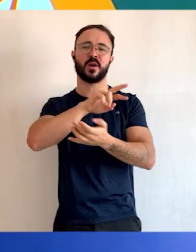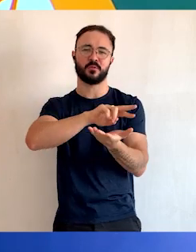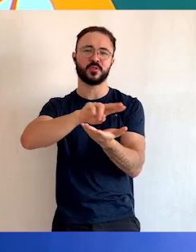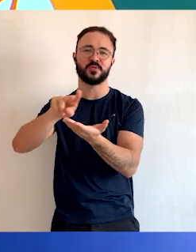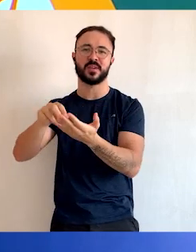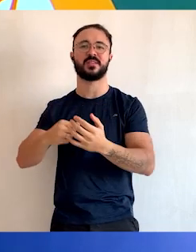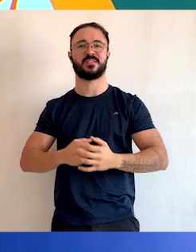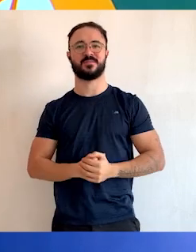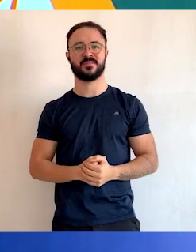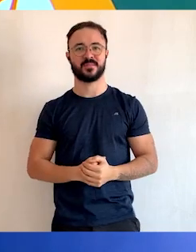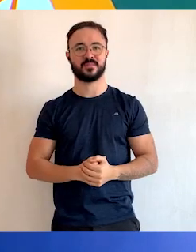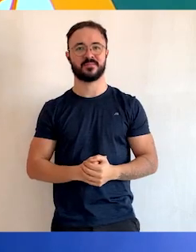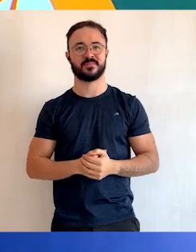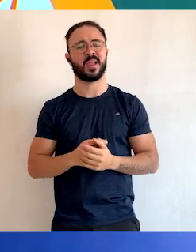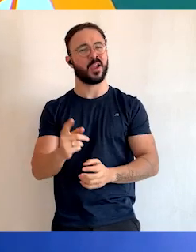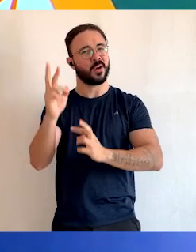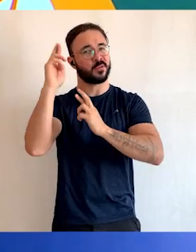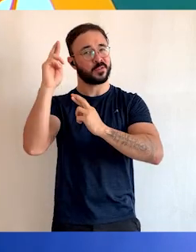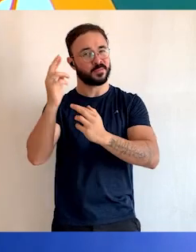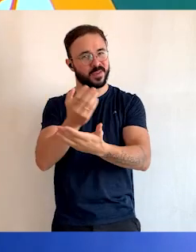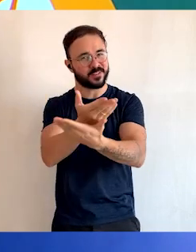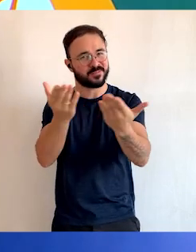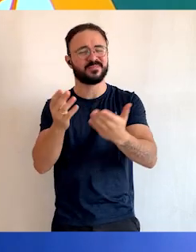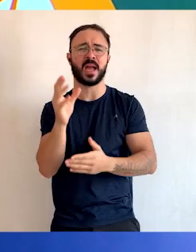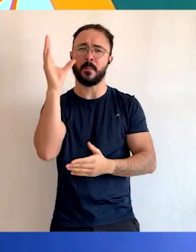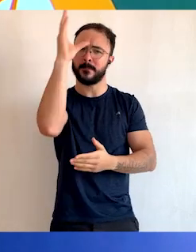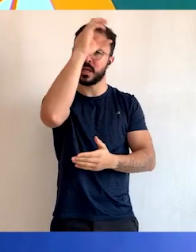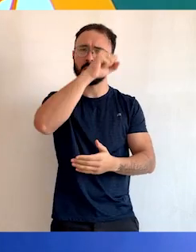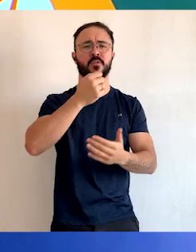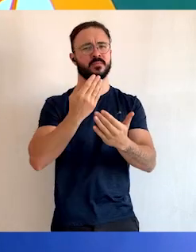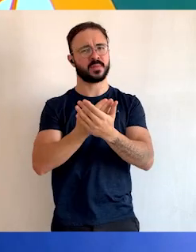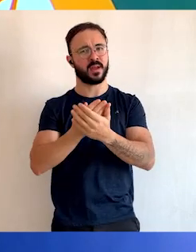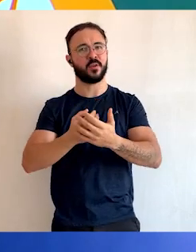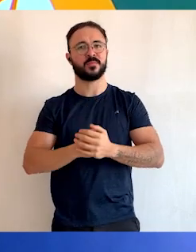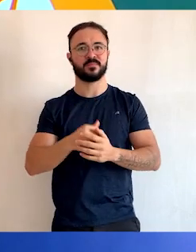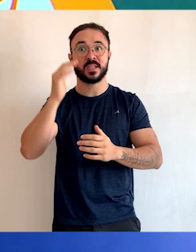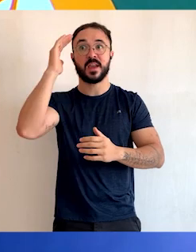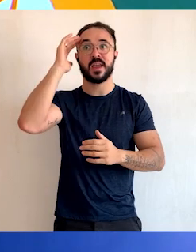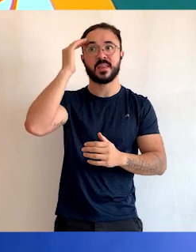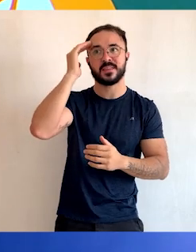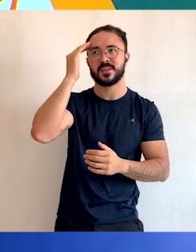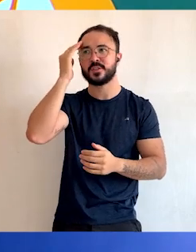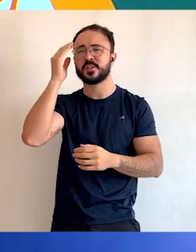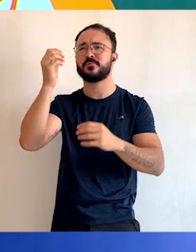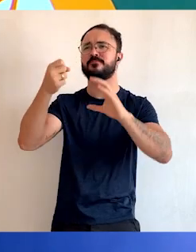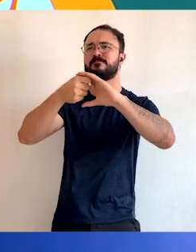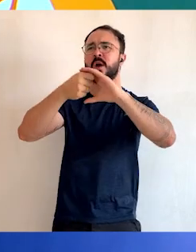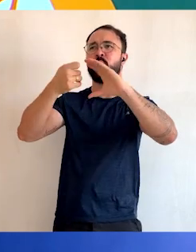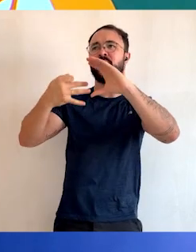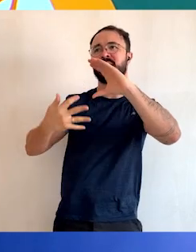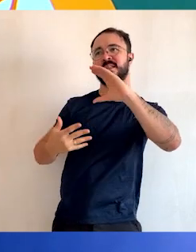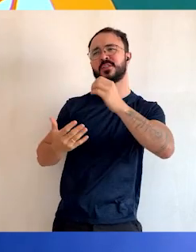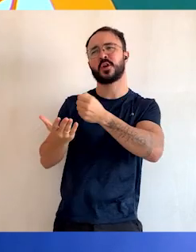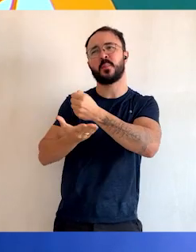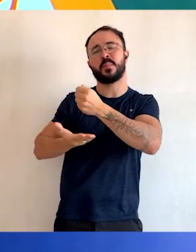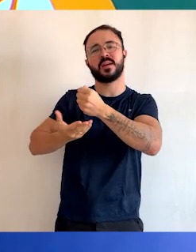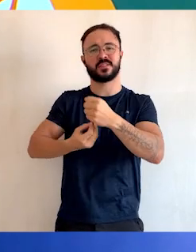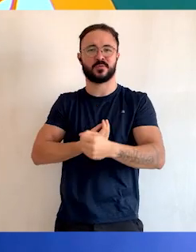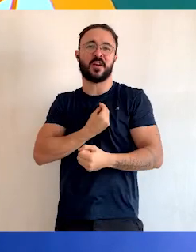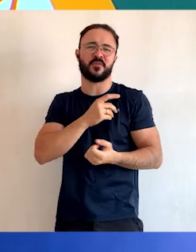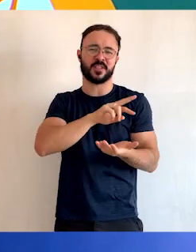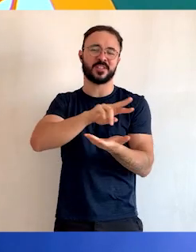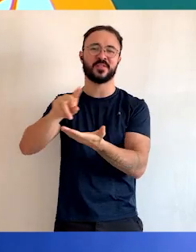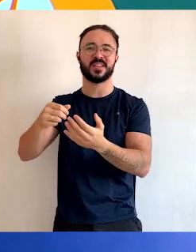aprendido com a aula de hoje e entendido quais são as características básicas de um ser vivo. Até a próxima aula.